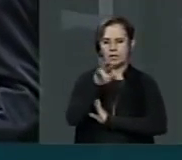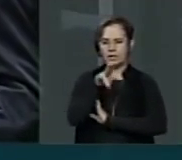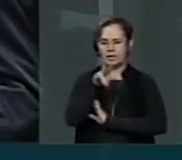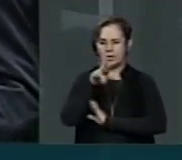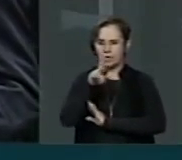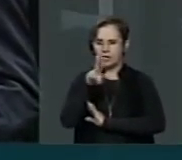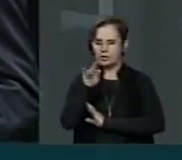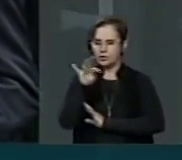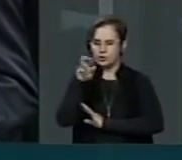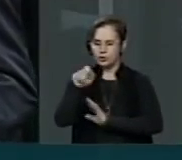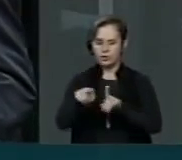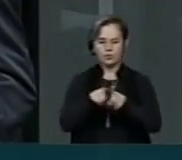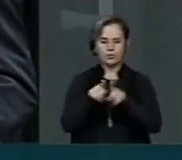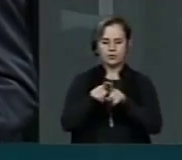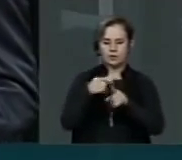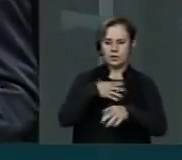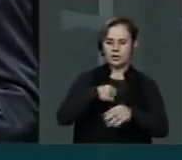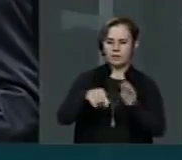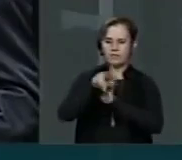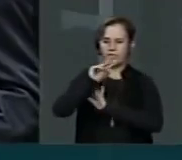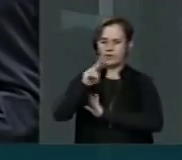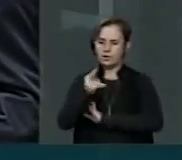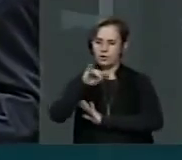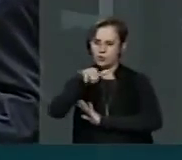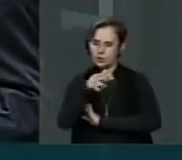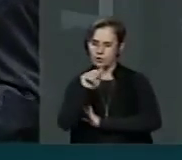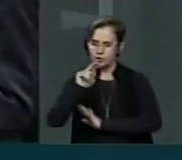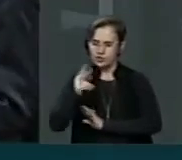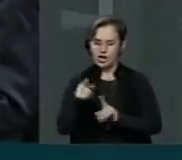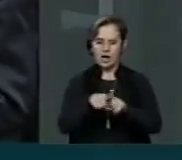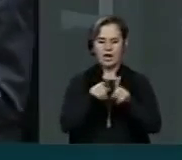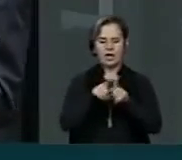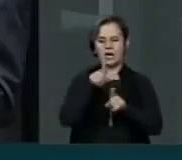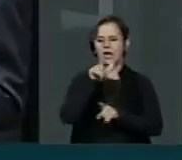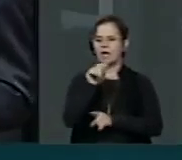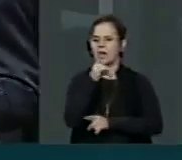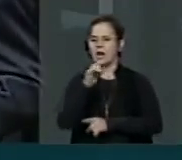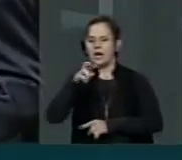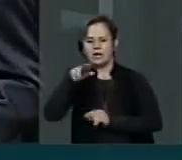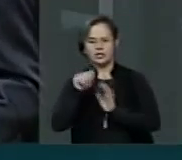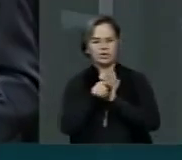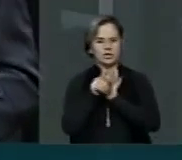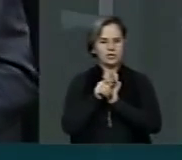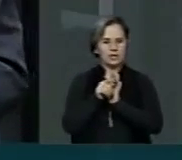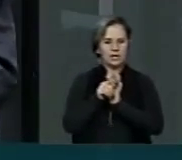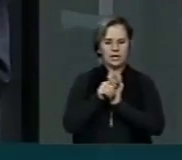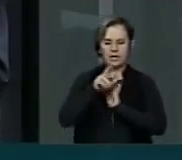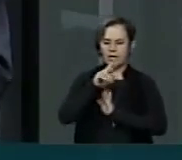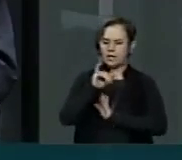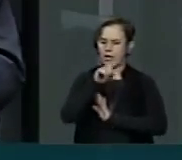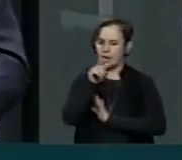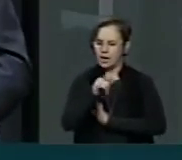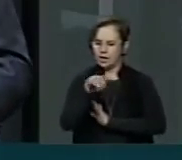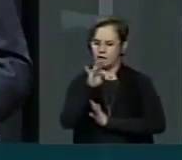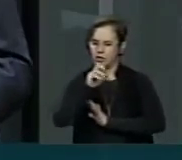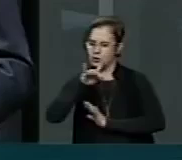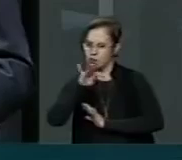Routes, Filho de Já, Legenda, Raiz Tribal, enfim, todos os que eles contribuem. No mais,